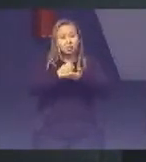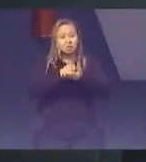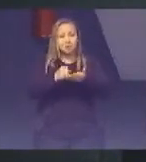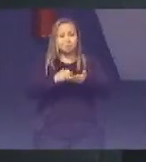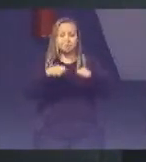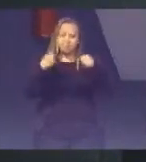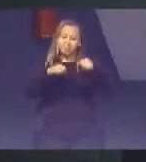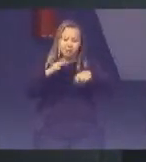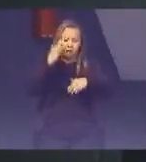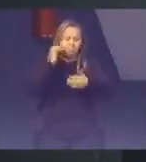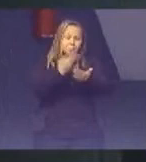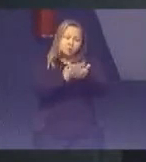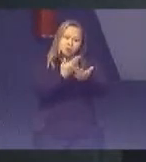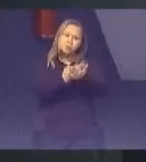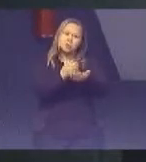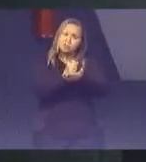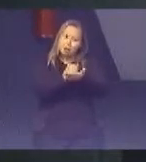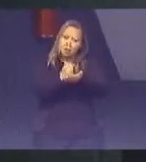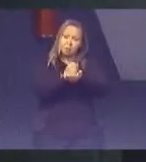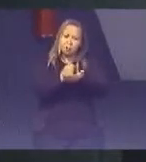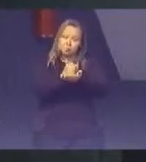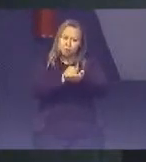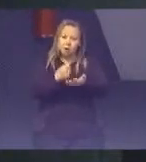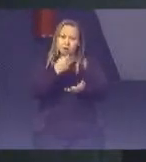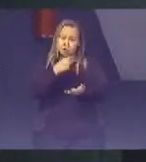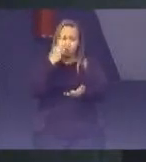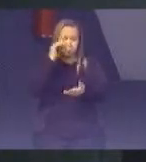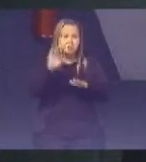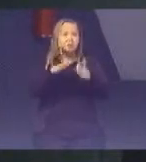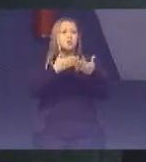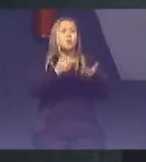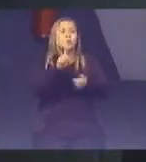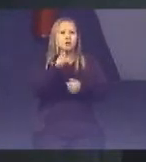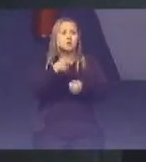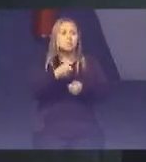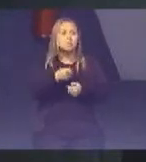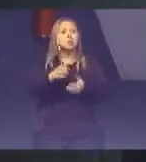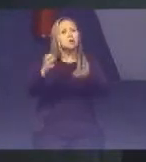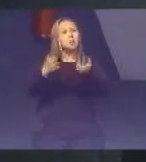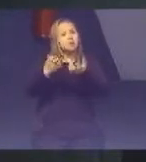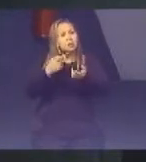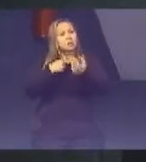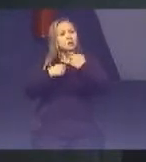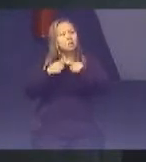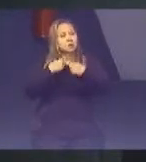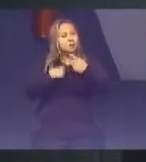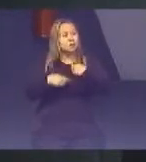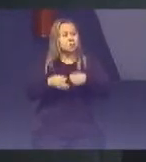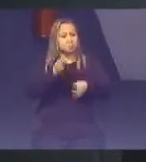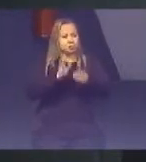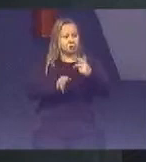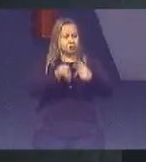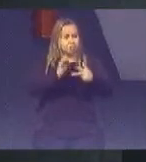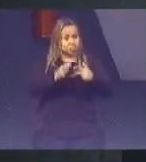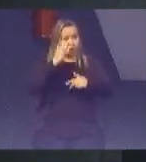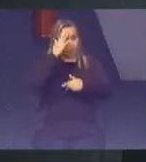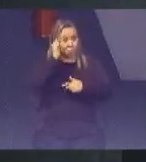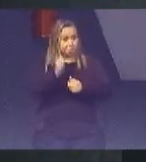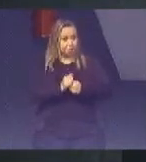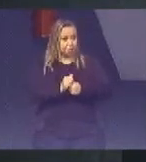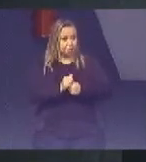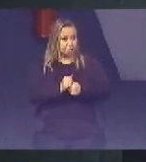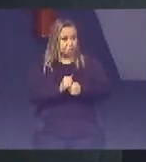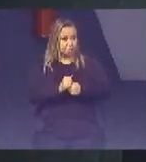estudo Desses medicamentos Junto com o executivo E buscar a desjudicialização Sabendo qual é o meu diagnóstico Não se faz